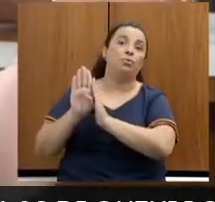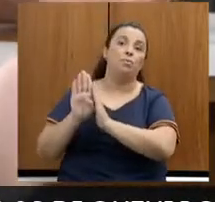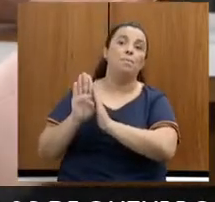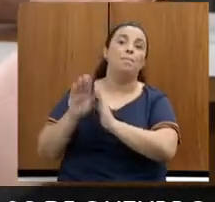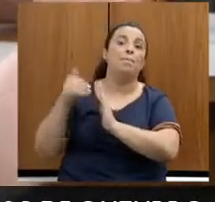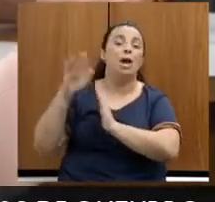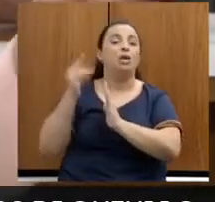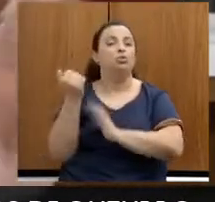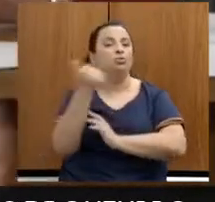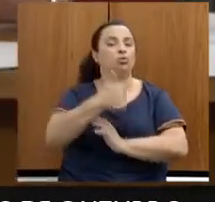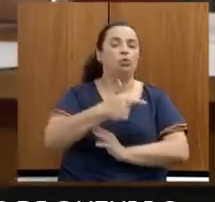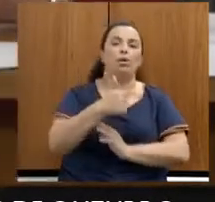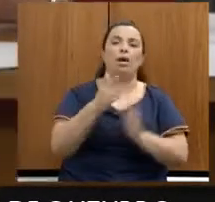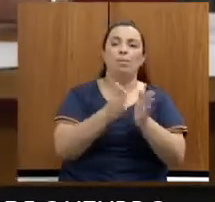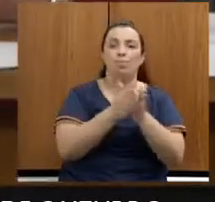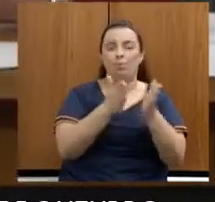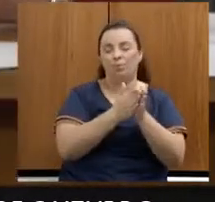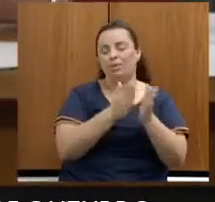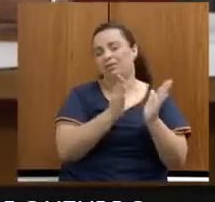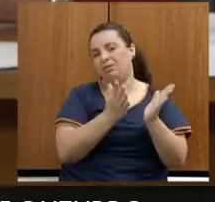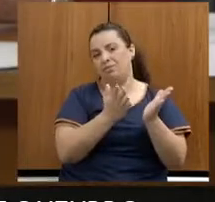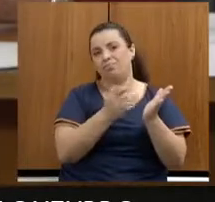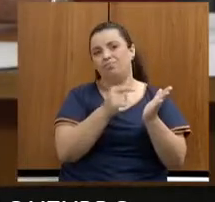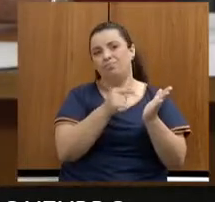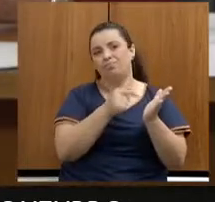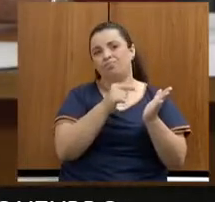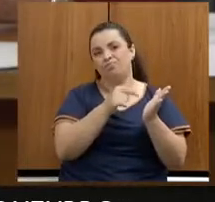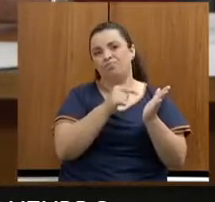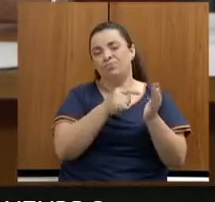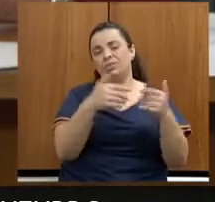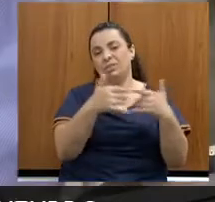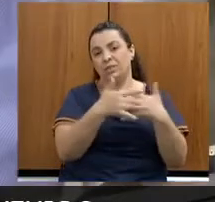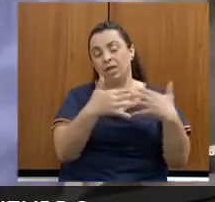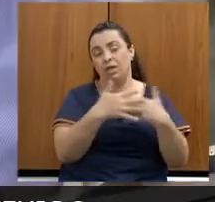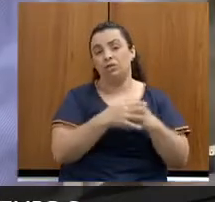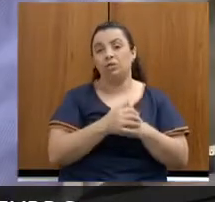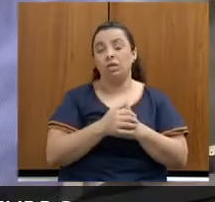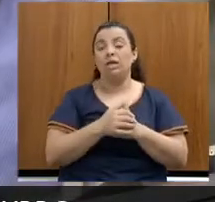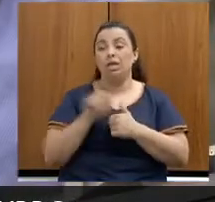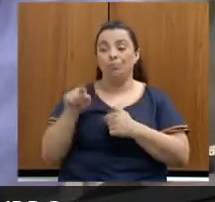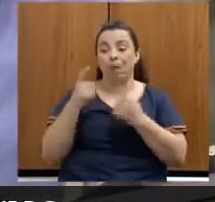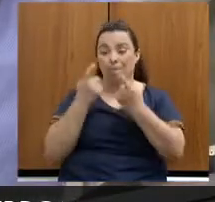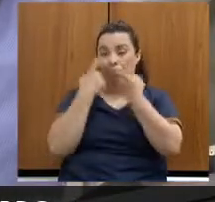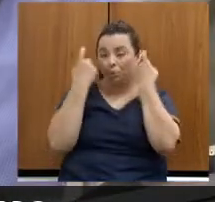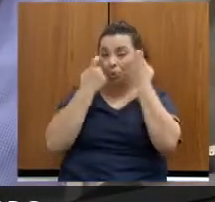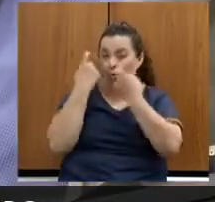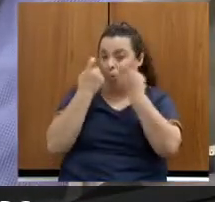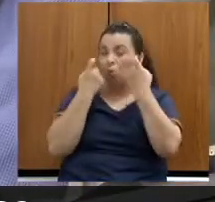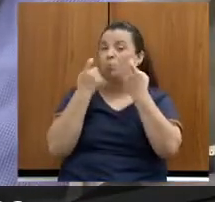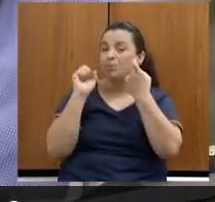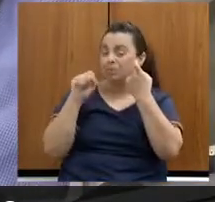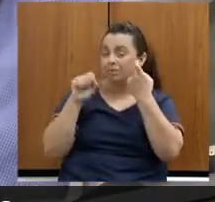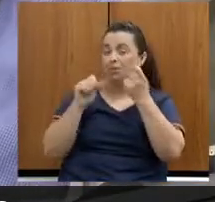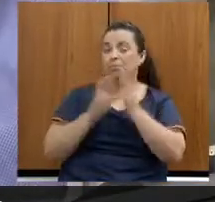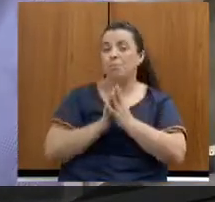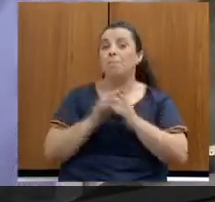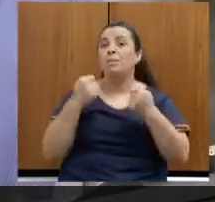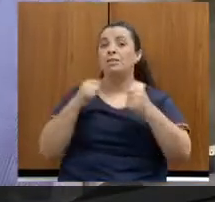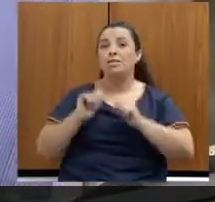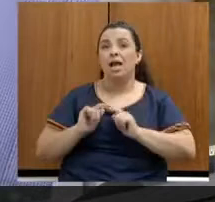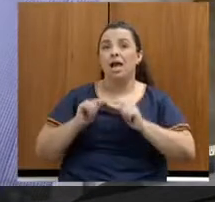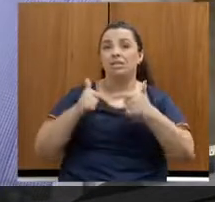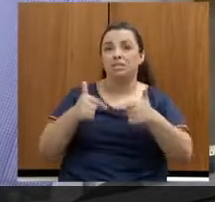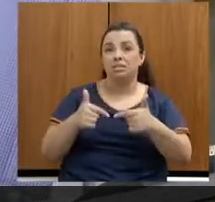eu não sei se está aí, deve estar nos dados da senhora, e que isso nos preocupa, e eu acho que a gente tem que fazer ações coordenadas e